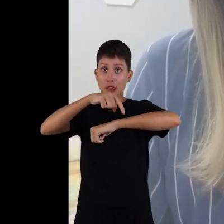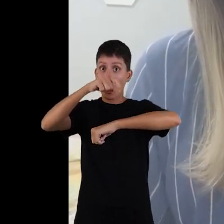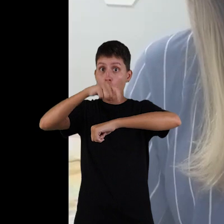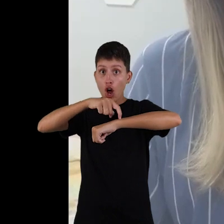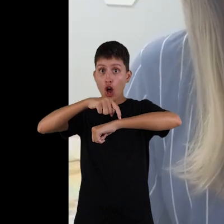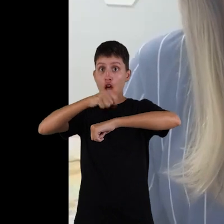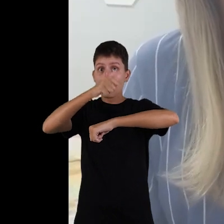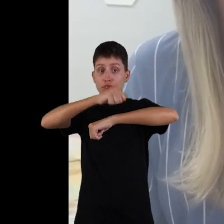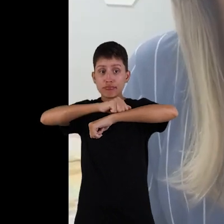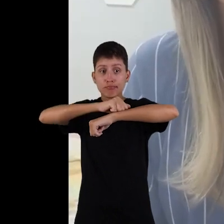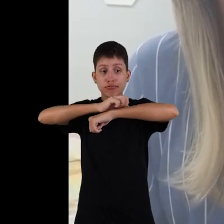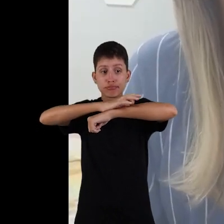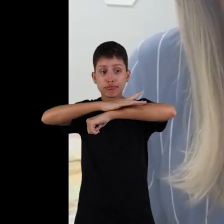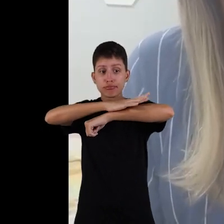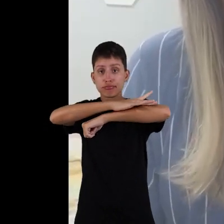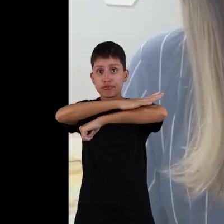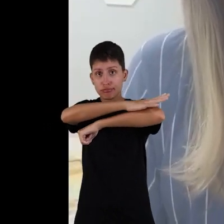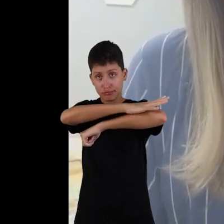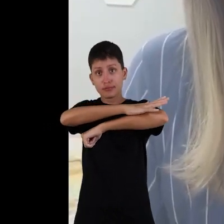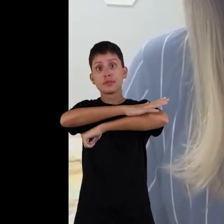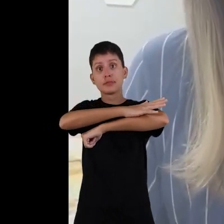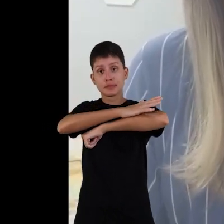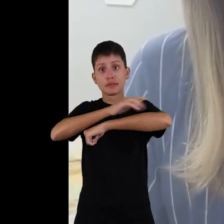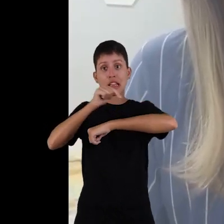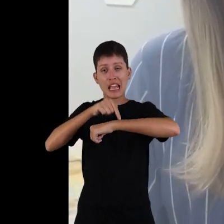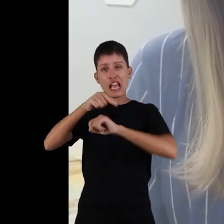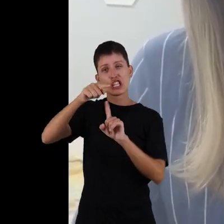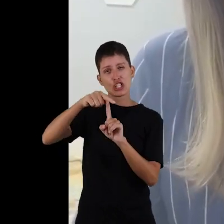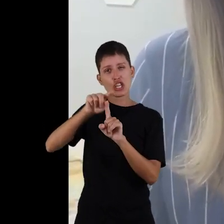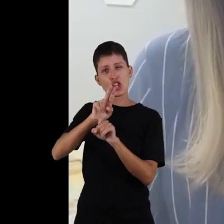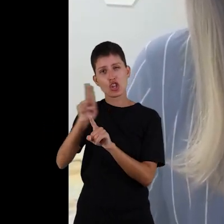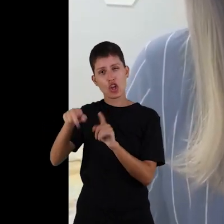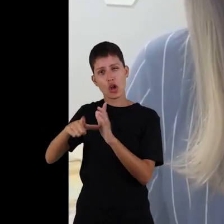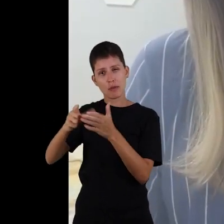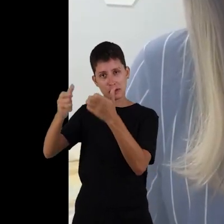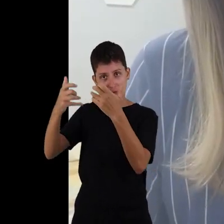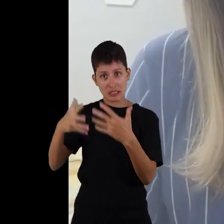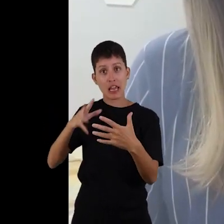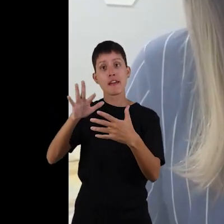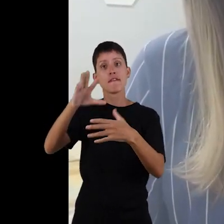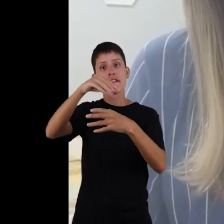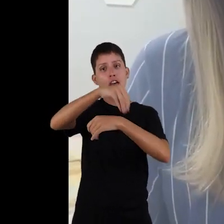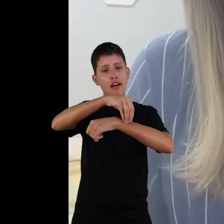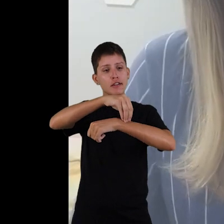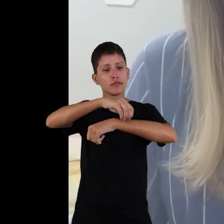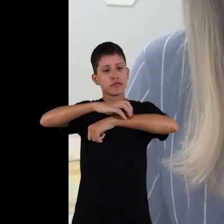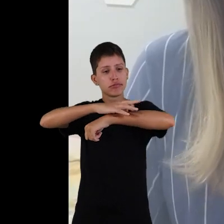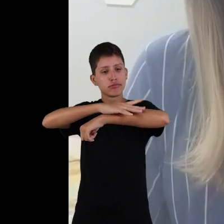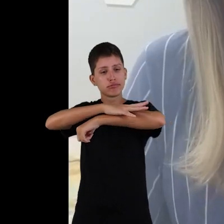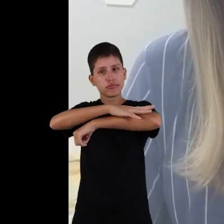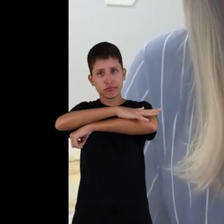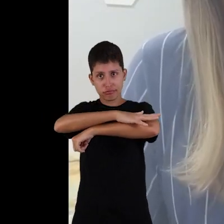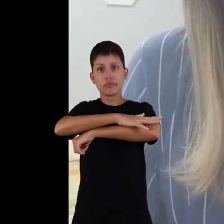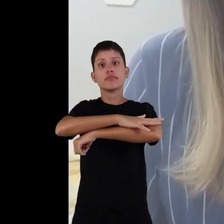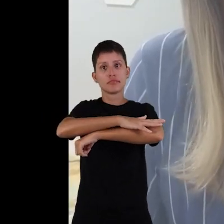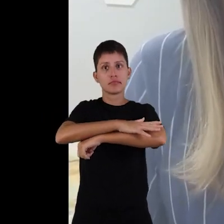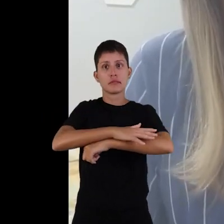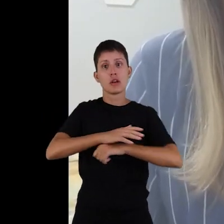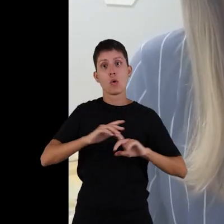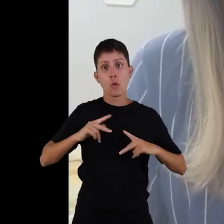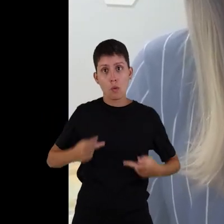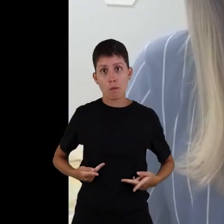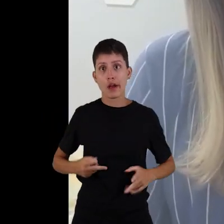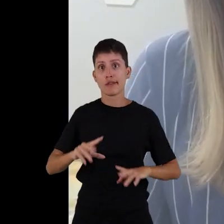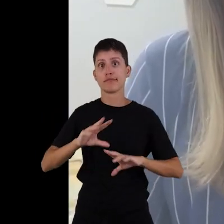ele elimina as suas fezes, se infectado, esses tripomastigotas vão estar presentes nessas células e vão infectar o